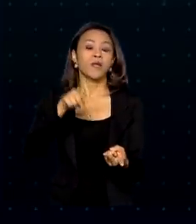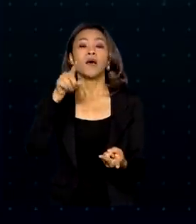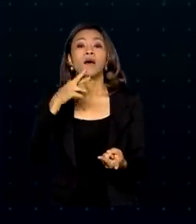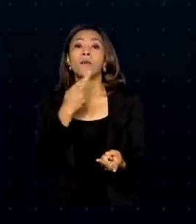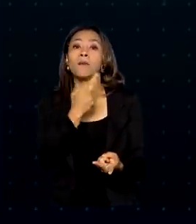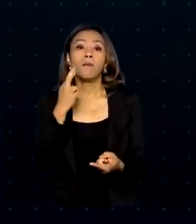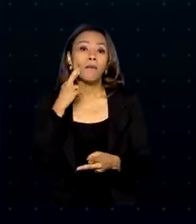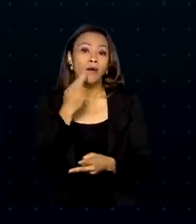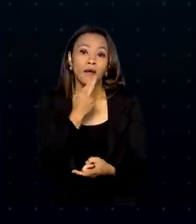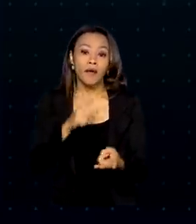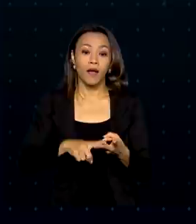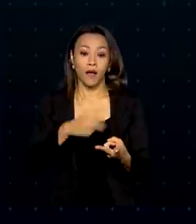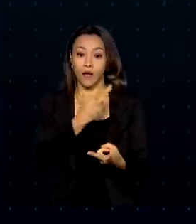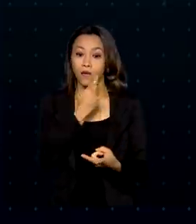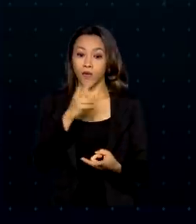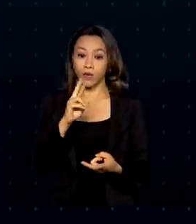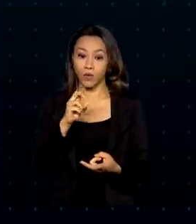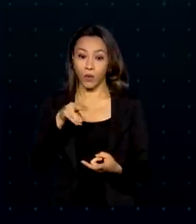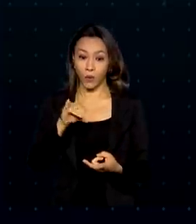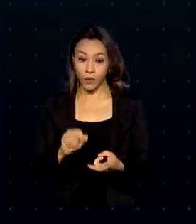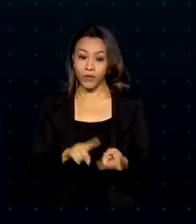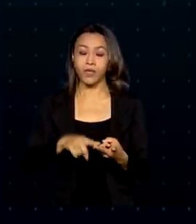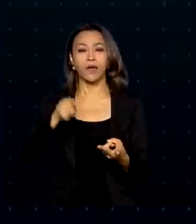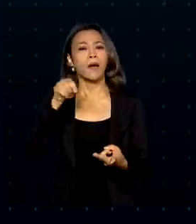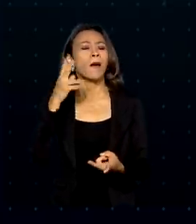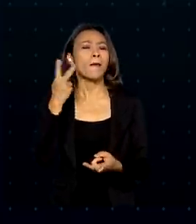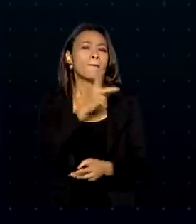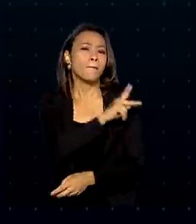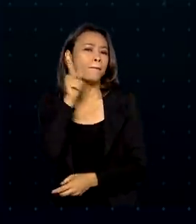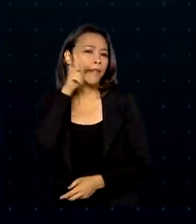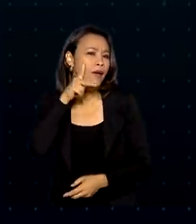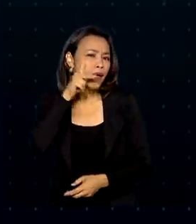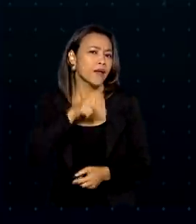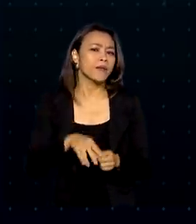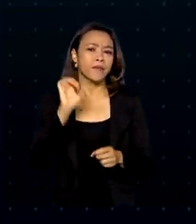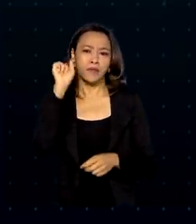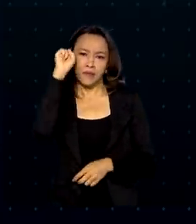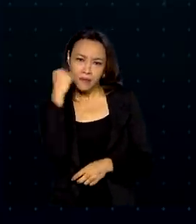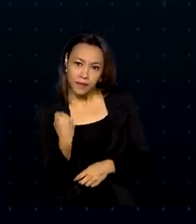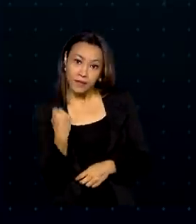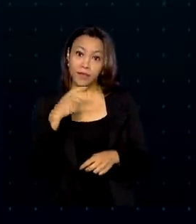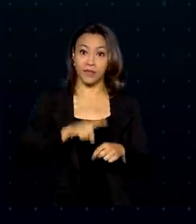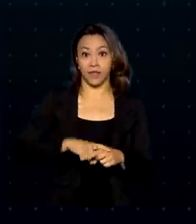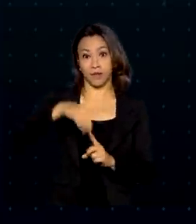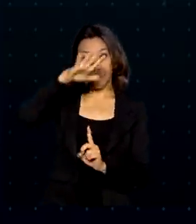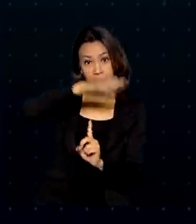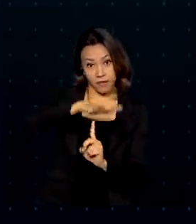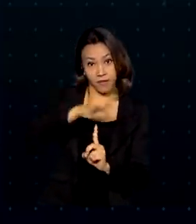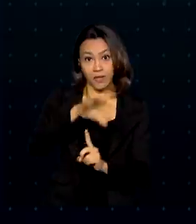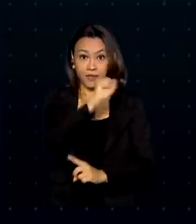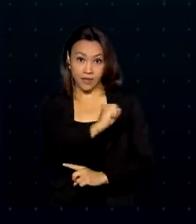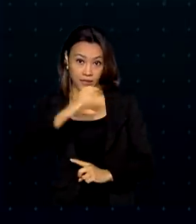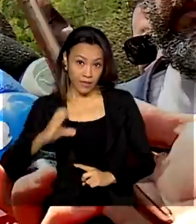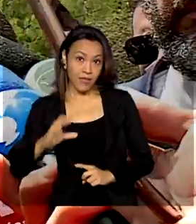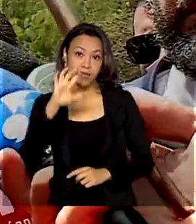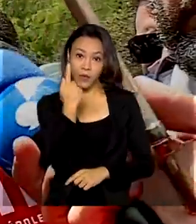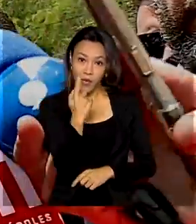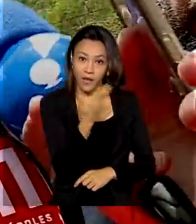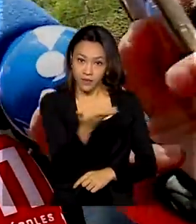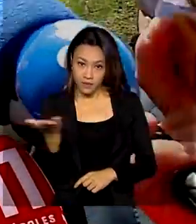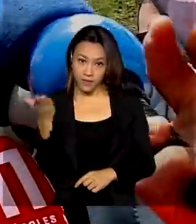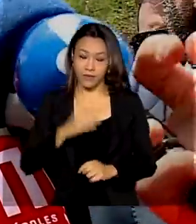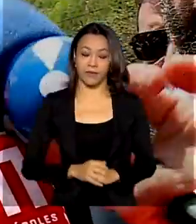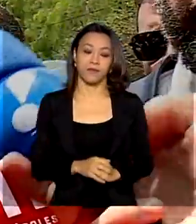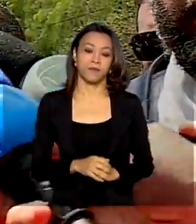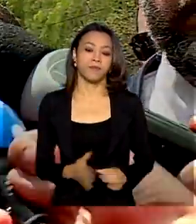Rondônia, Roraima, Ceará, Paraíba, Sergipe, Paraná, Santa Catarina e Goiás. Estamos